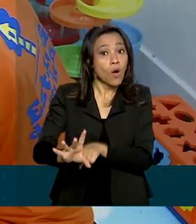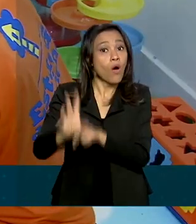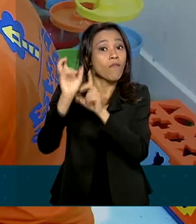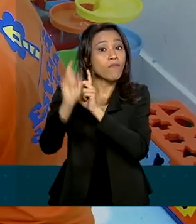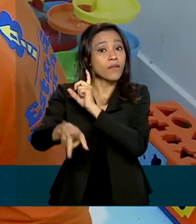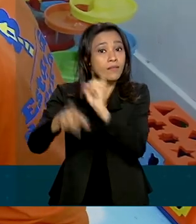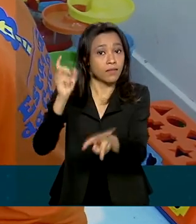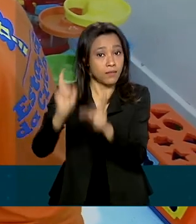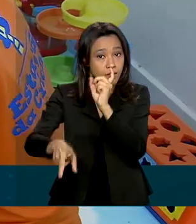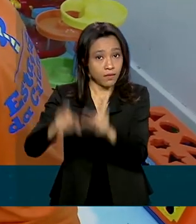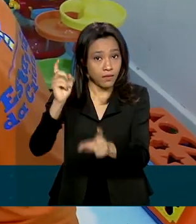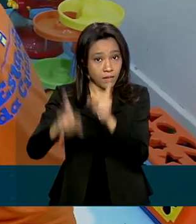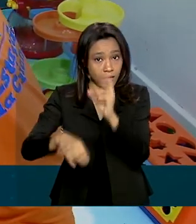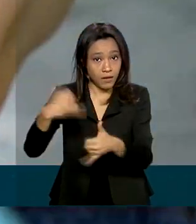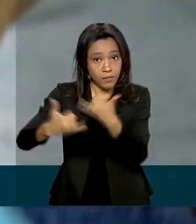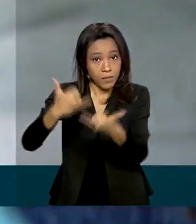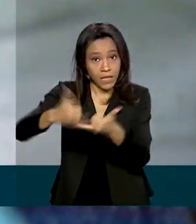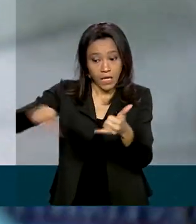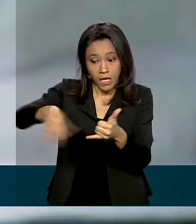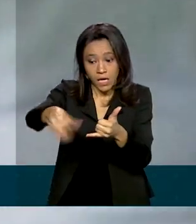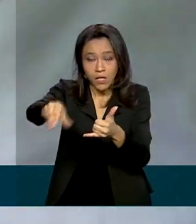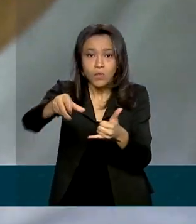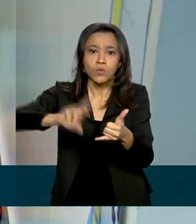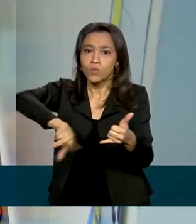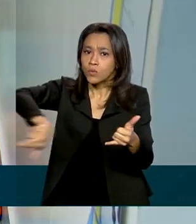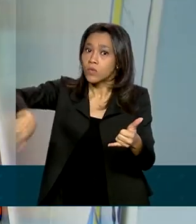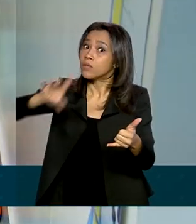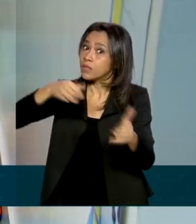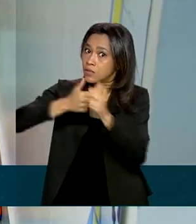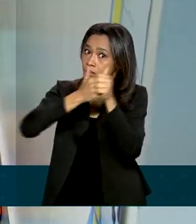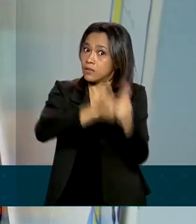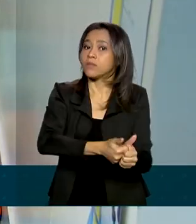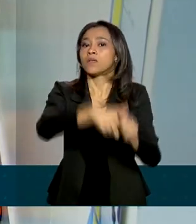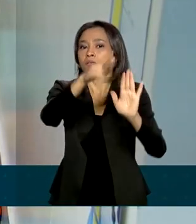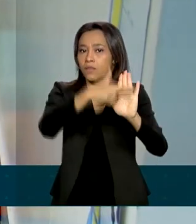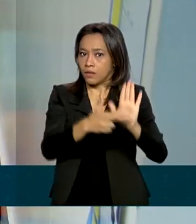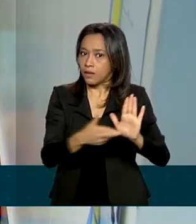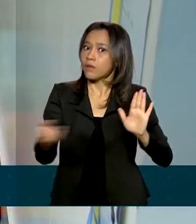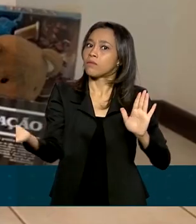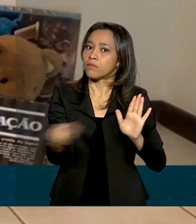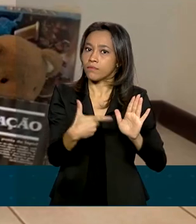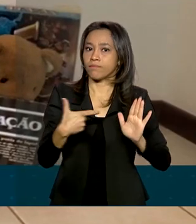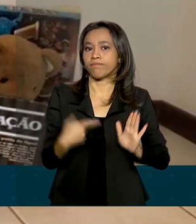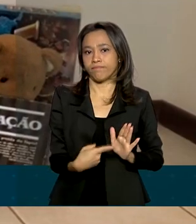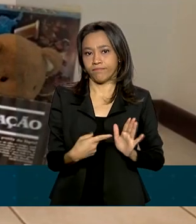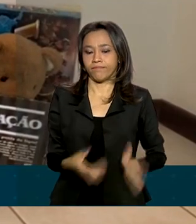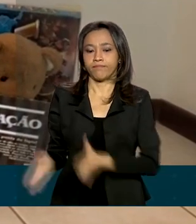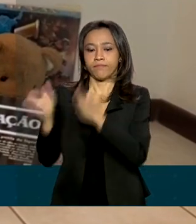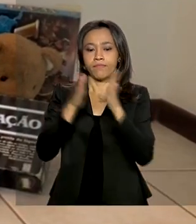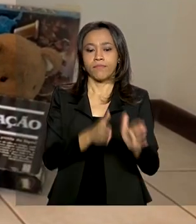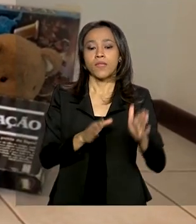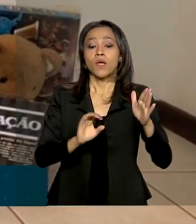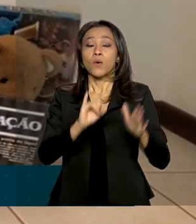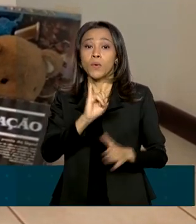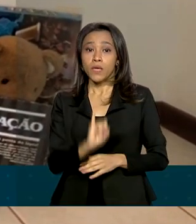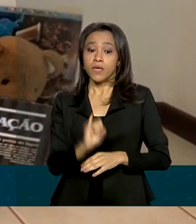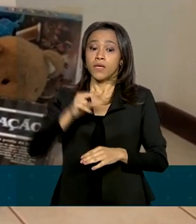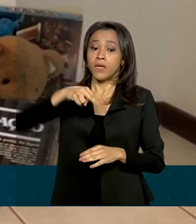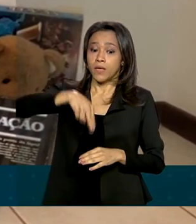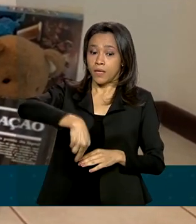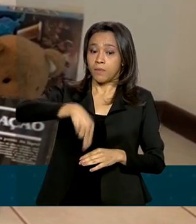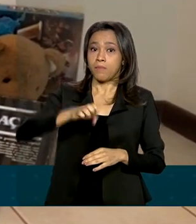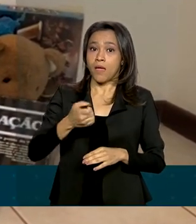comercializados brinquedos que estiverem de acordo com as novas regras. O Inmetro lembra que, mesmo